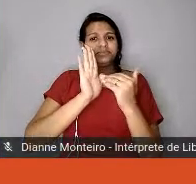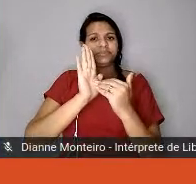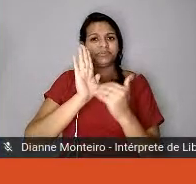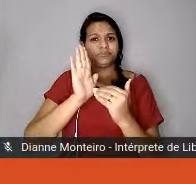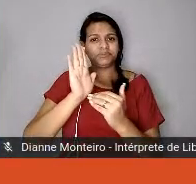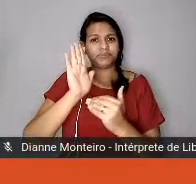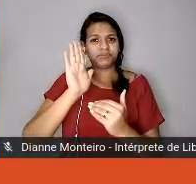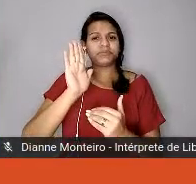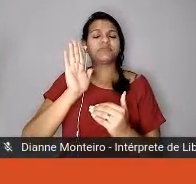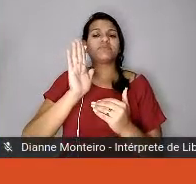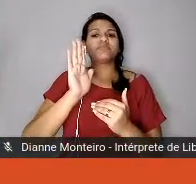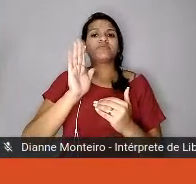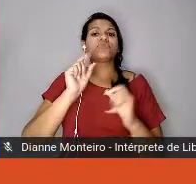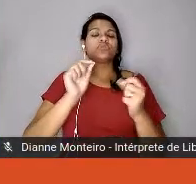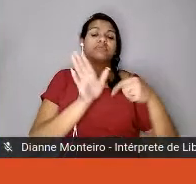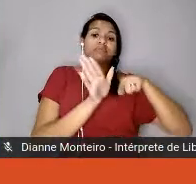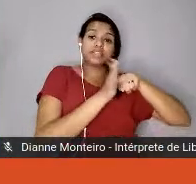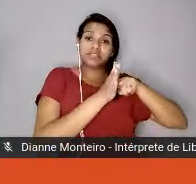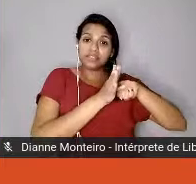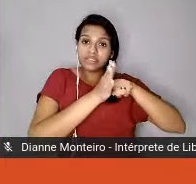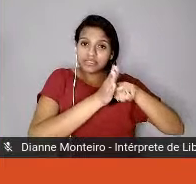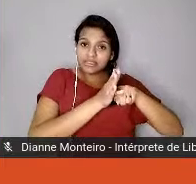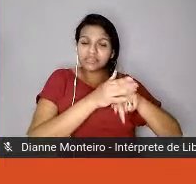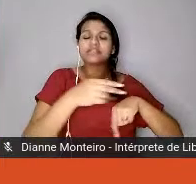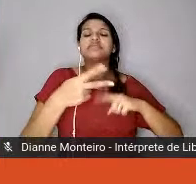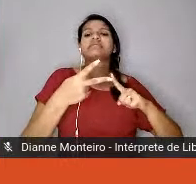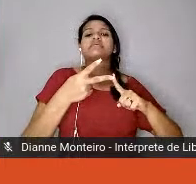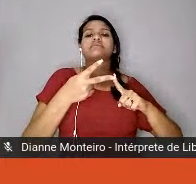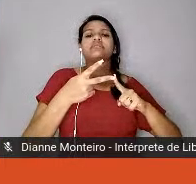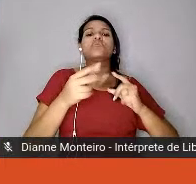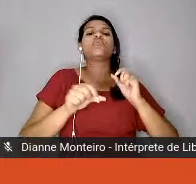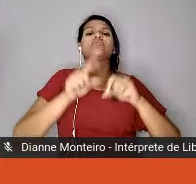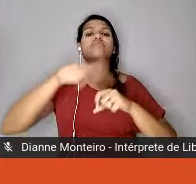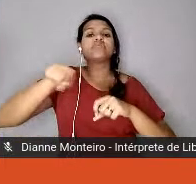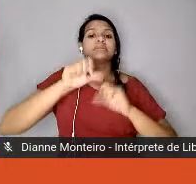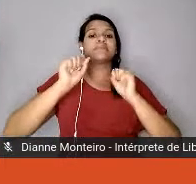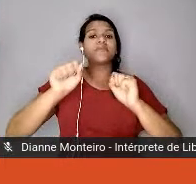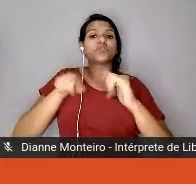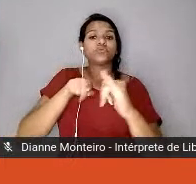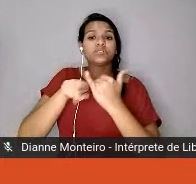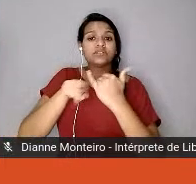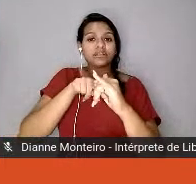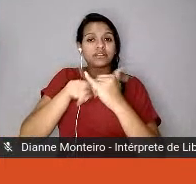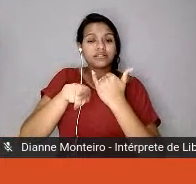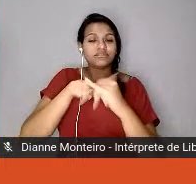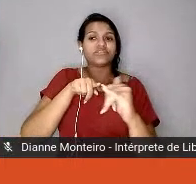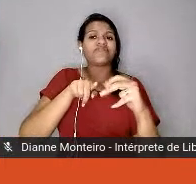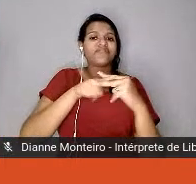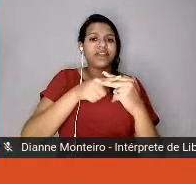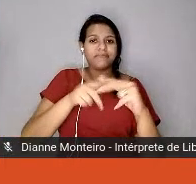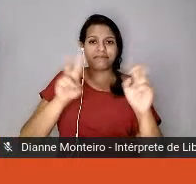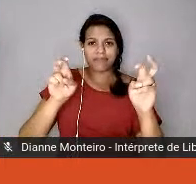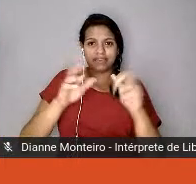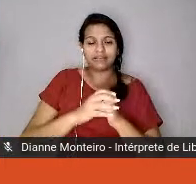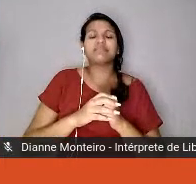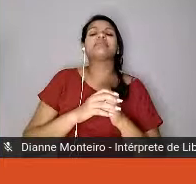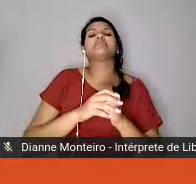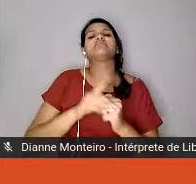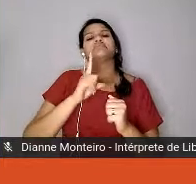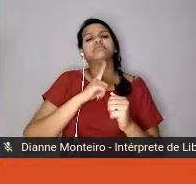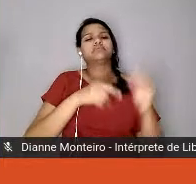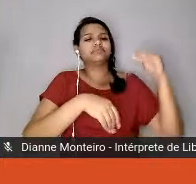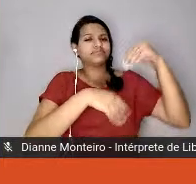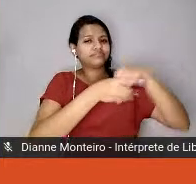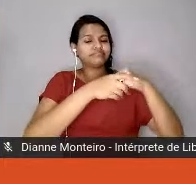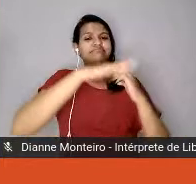vimos, as ferramentas que vocês podem usar, a como construir uma gestão de bem-estar dentro da empresa, tem muitas dicas